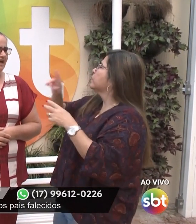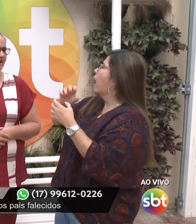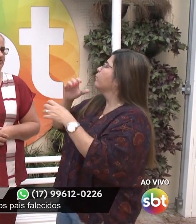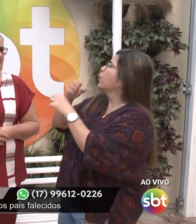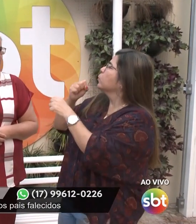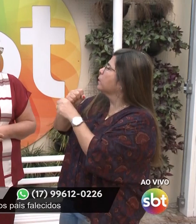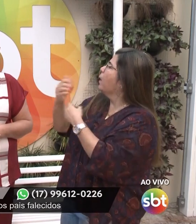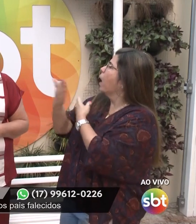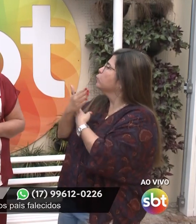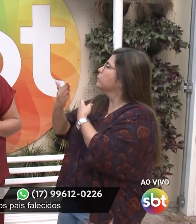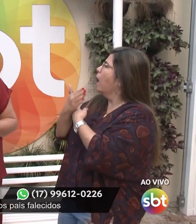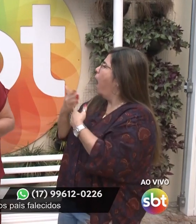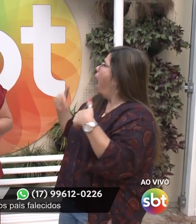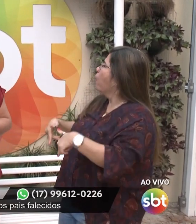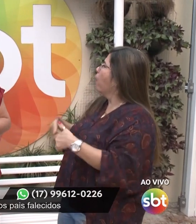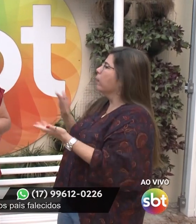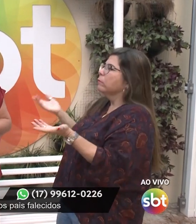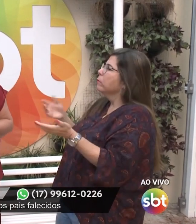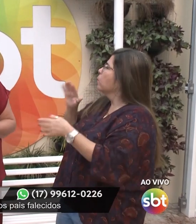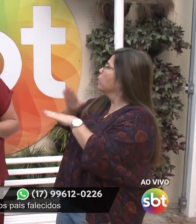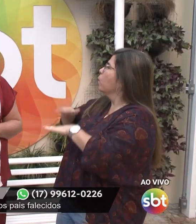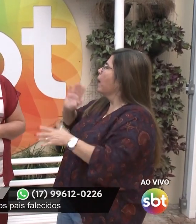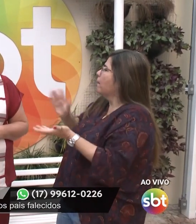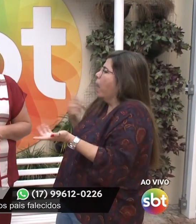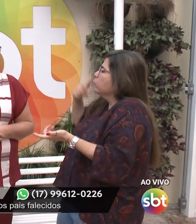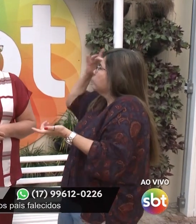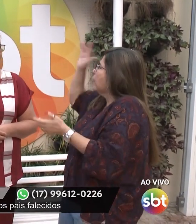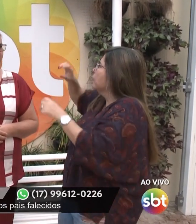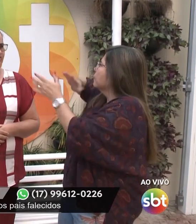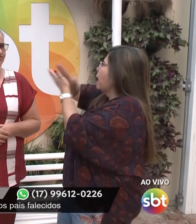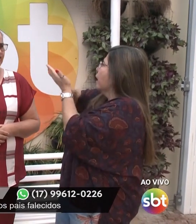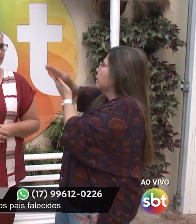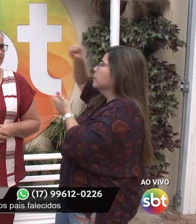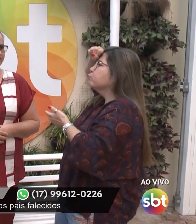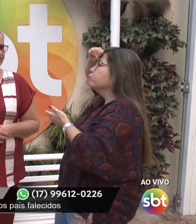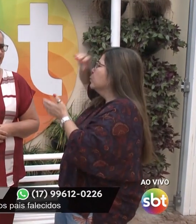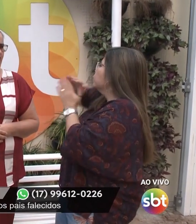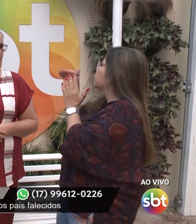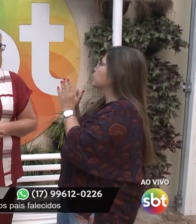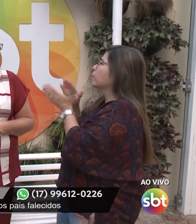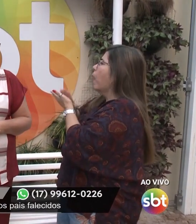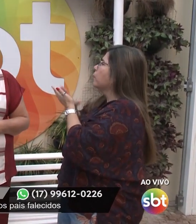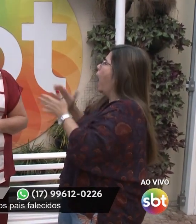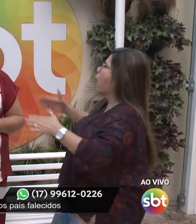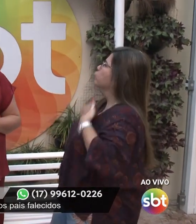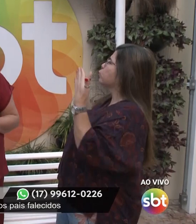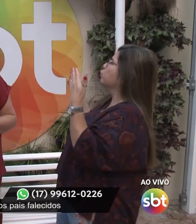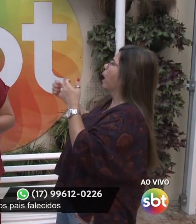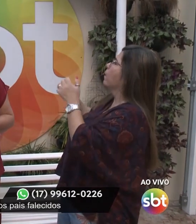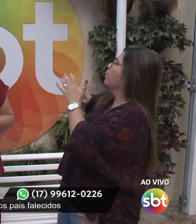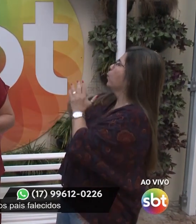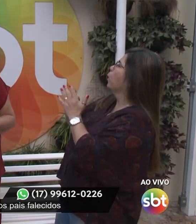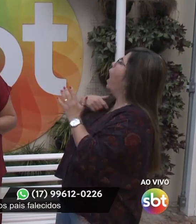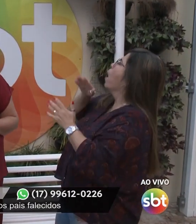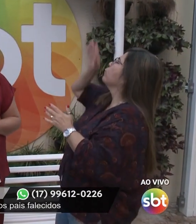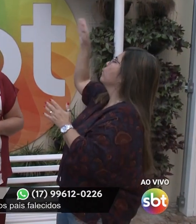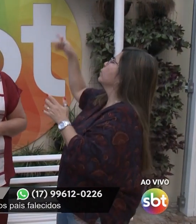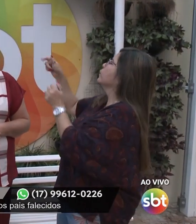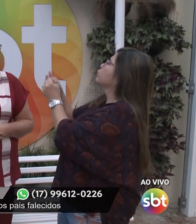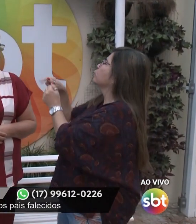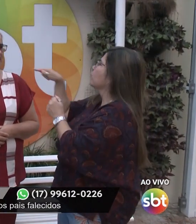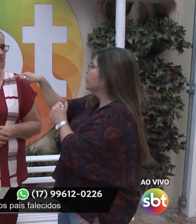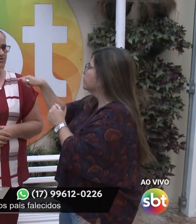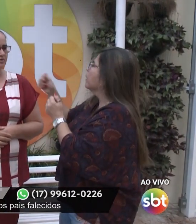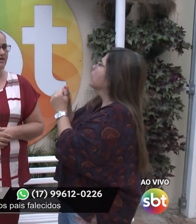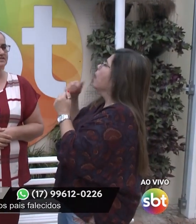responsabilidade, eu não sei de quem que é, e não tinha ninguém para me ajudar. E eu não sei o que aconteceu. Como eu não sei nada, eu levei um susto